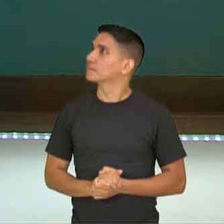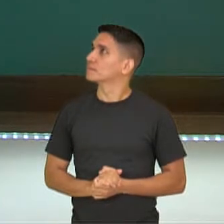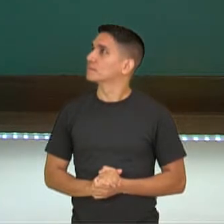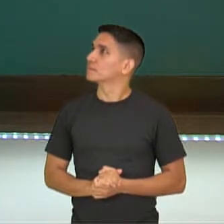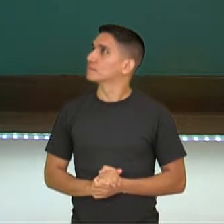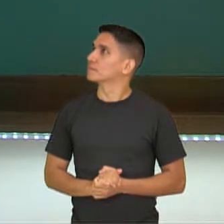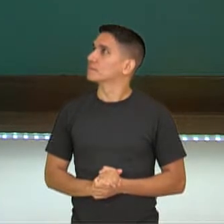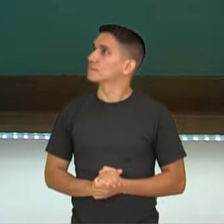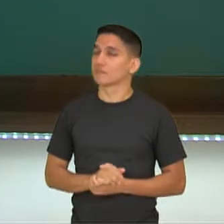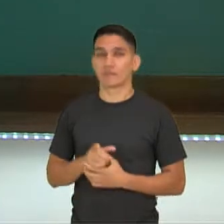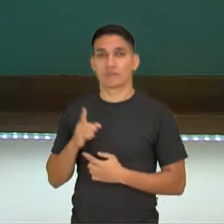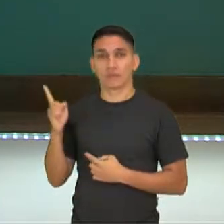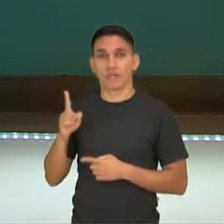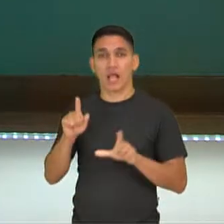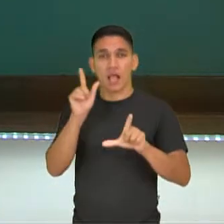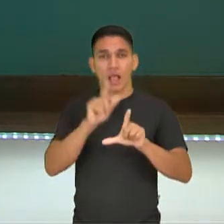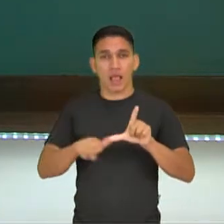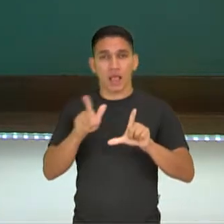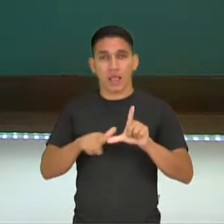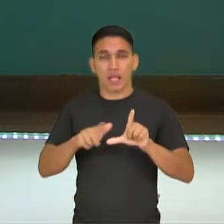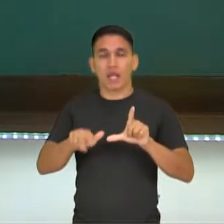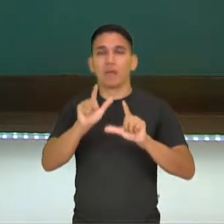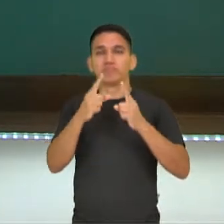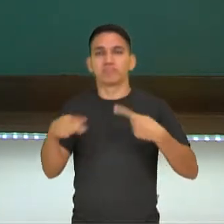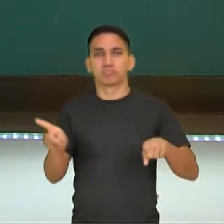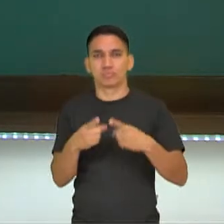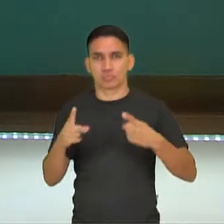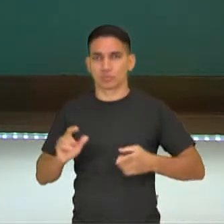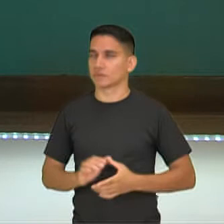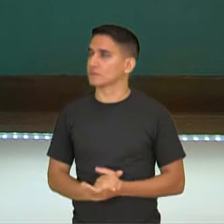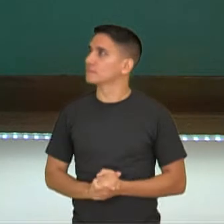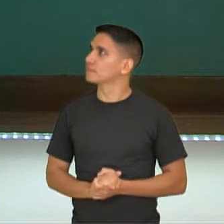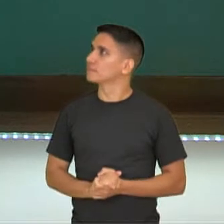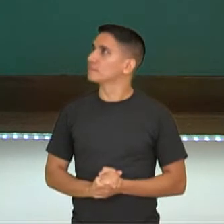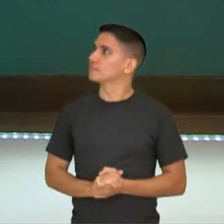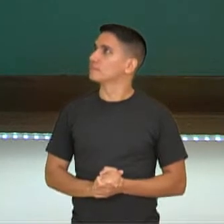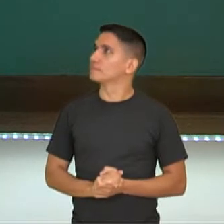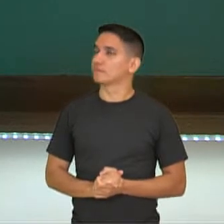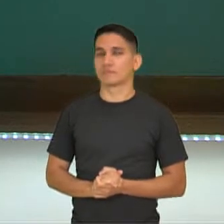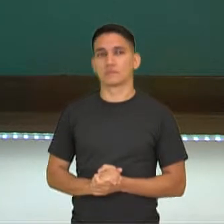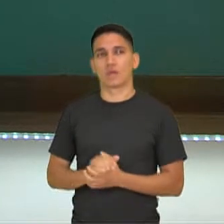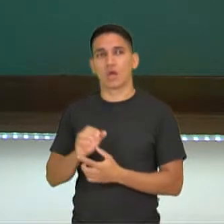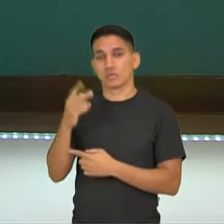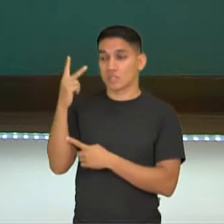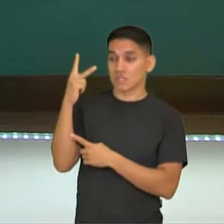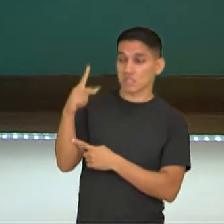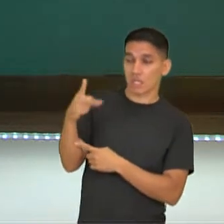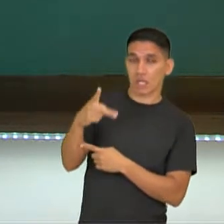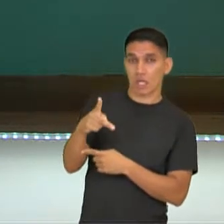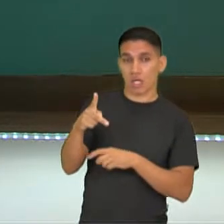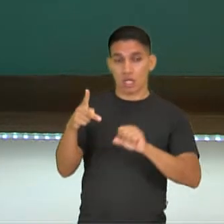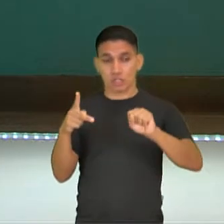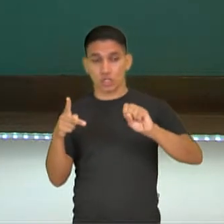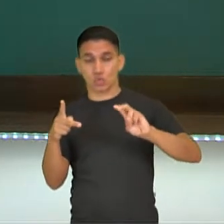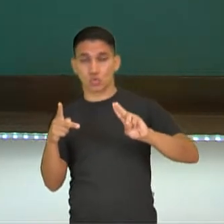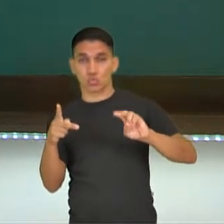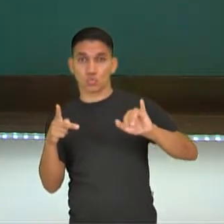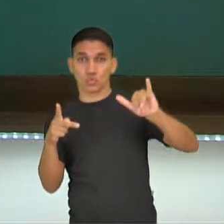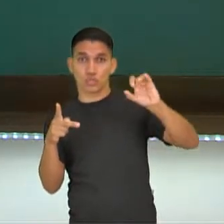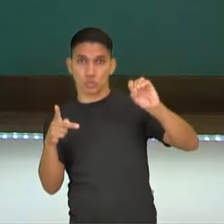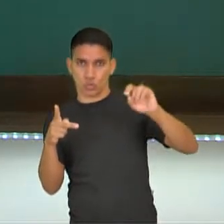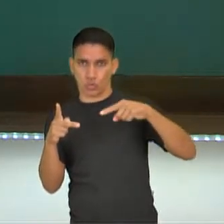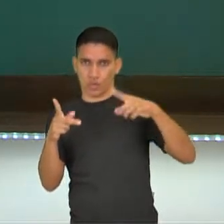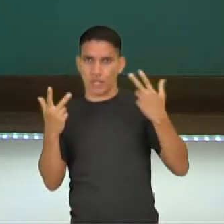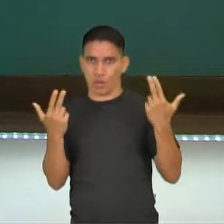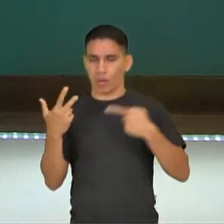tuyo. Música de Martinez. Nosotros temos o seu. Aí eu uso lo suyo, cada um a lo suyo.